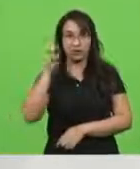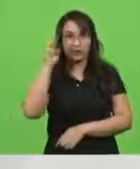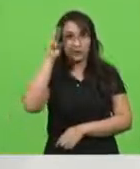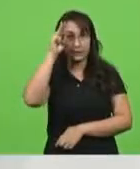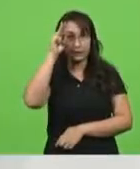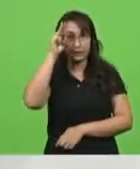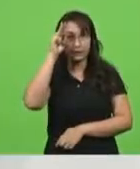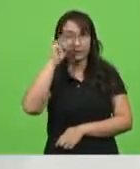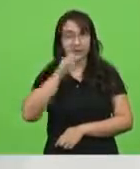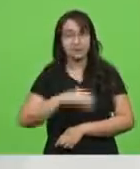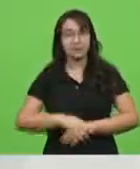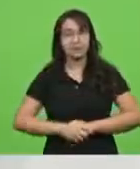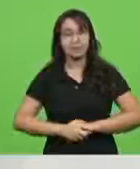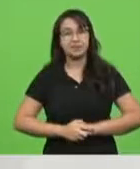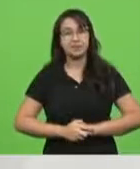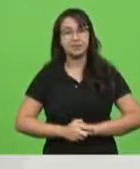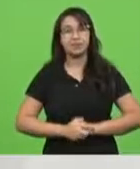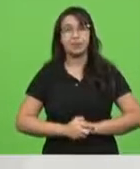Moisés,